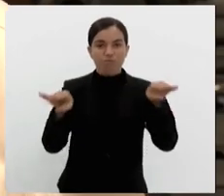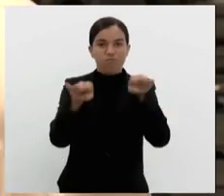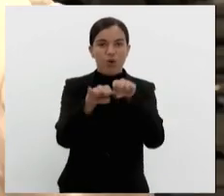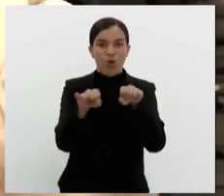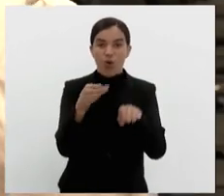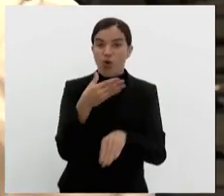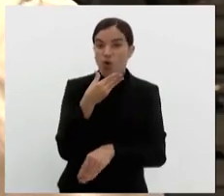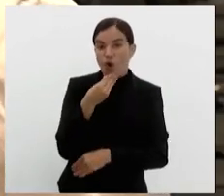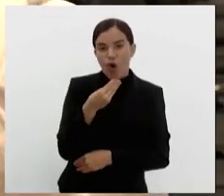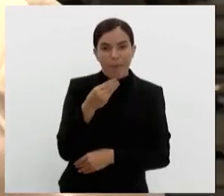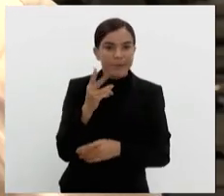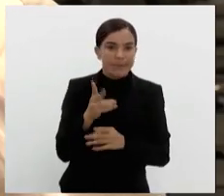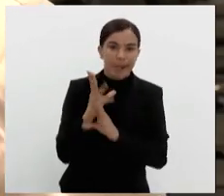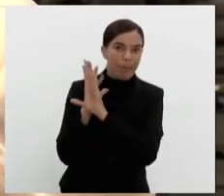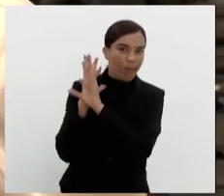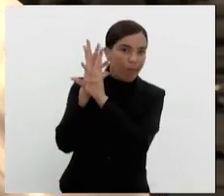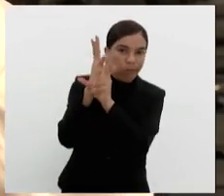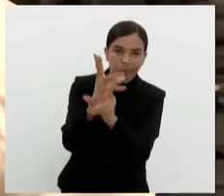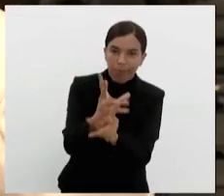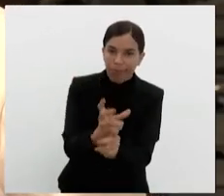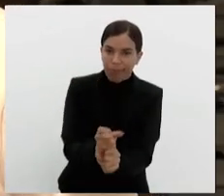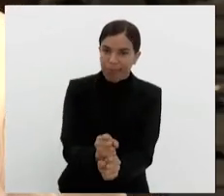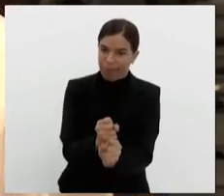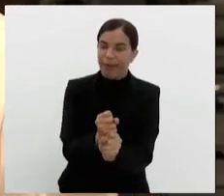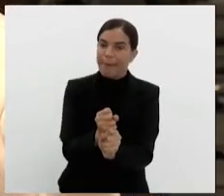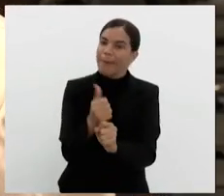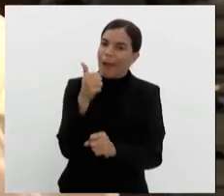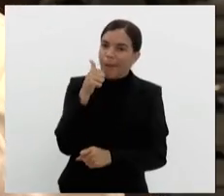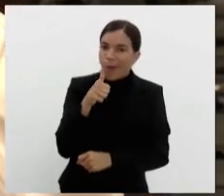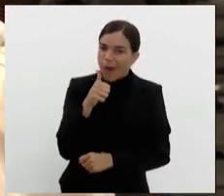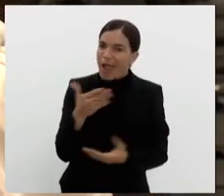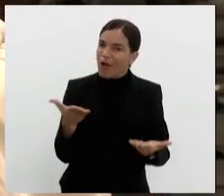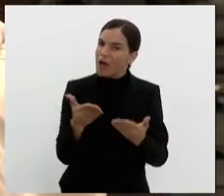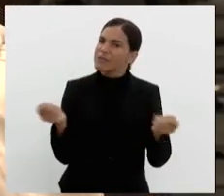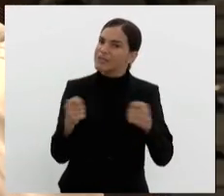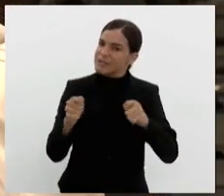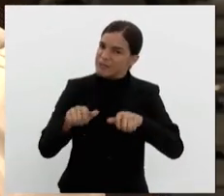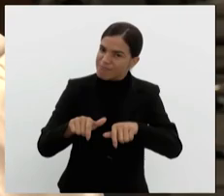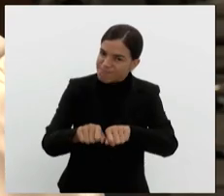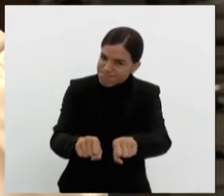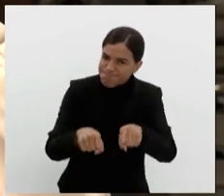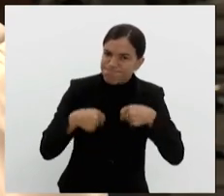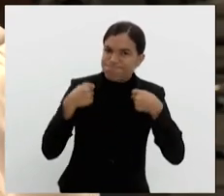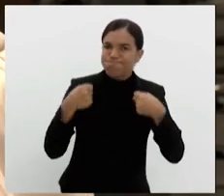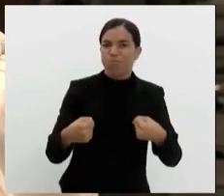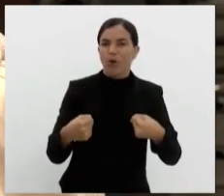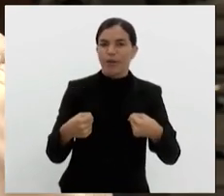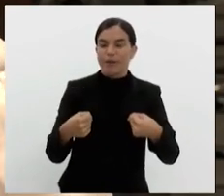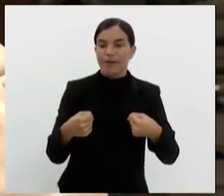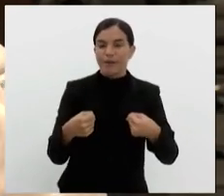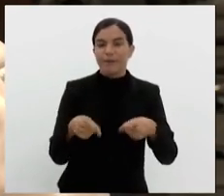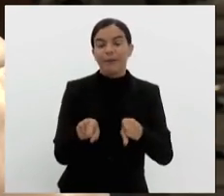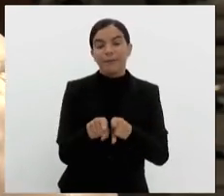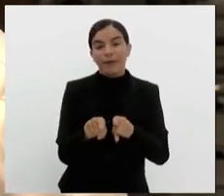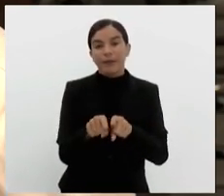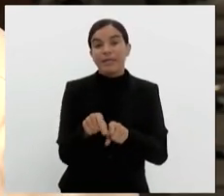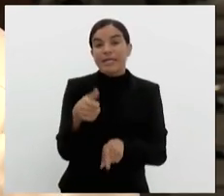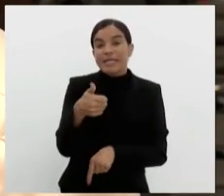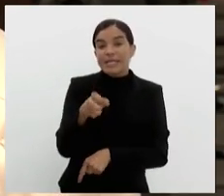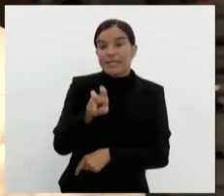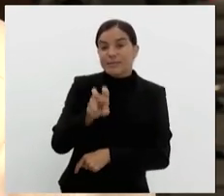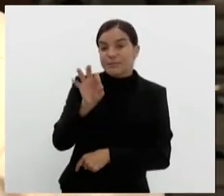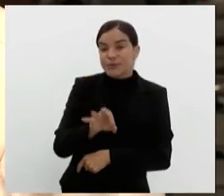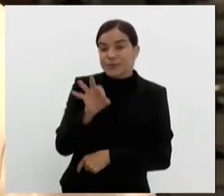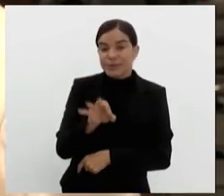hoje sempre tiveram, historicamente, mas que as mulheres sejam cada vez mais. Aqui hoje, por exemplo, nós temos cerca de 15%